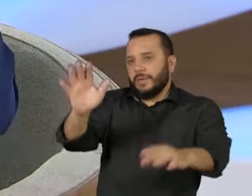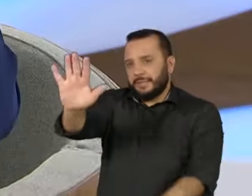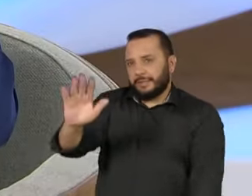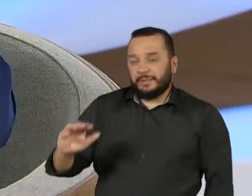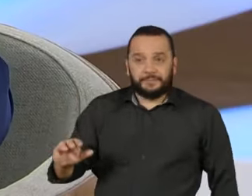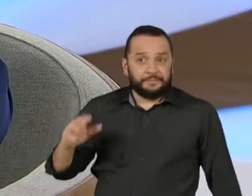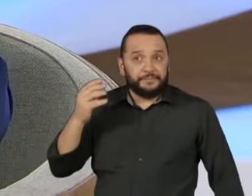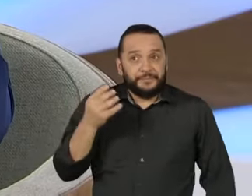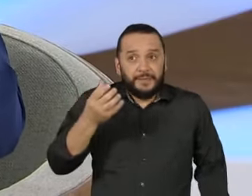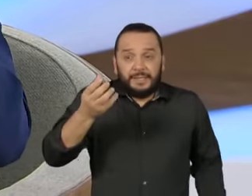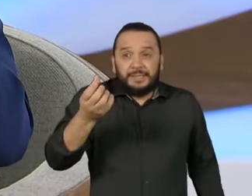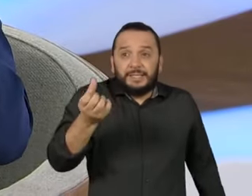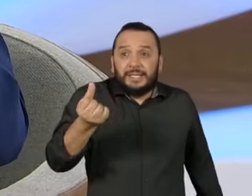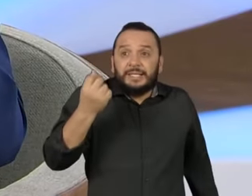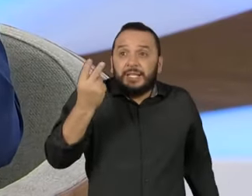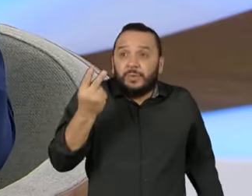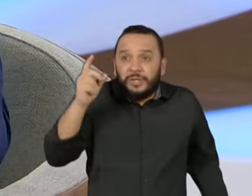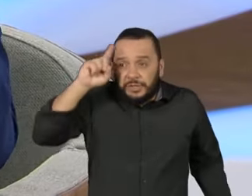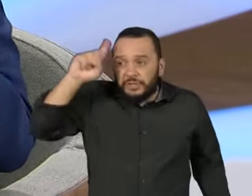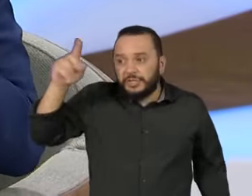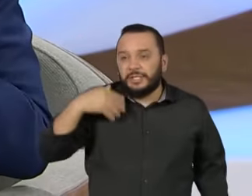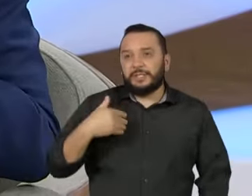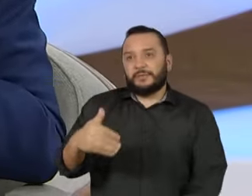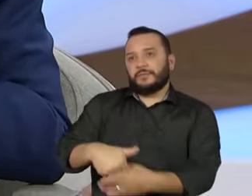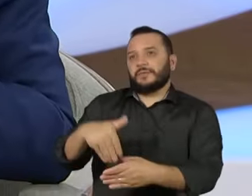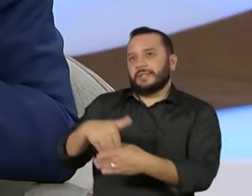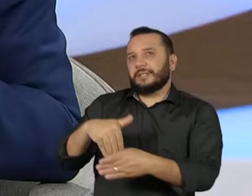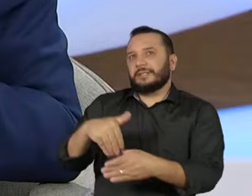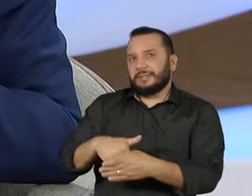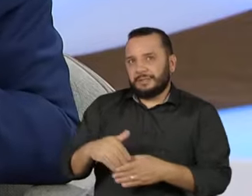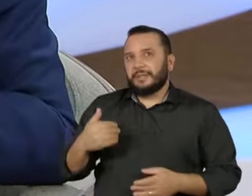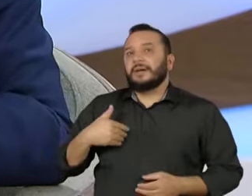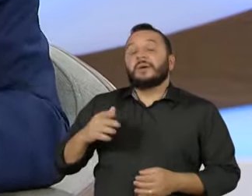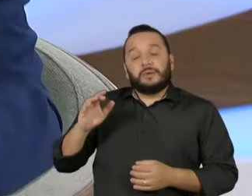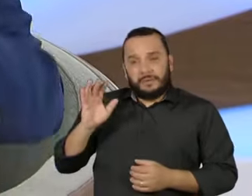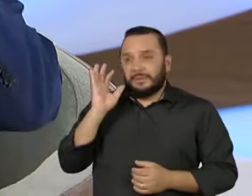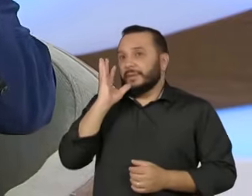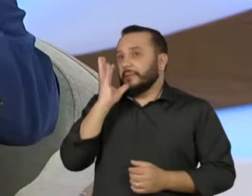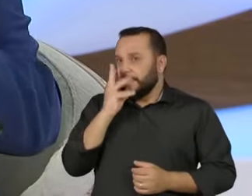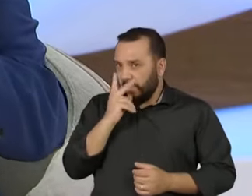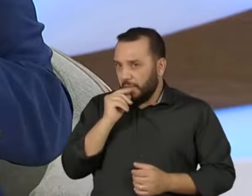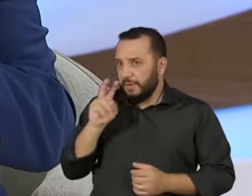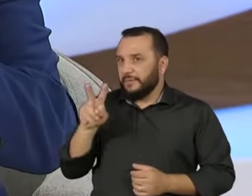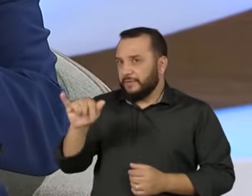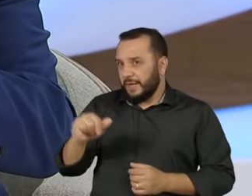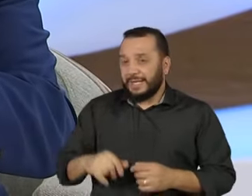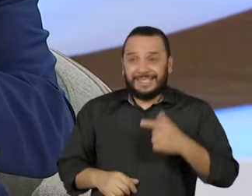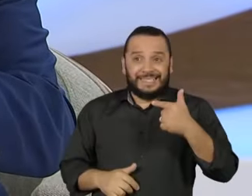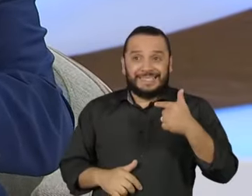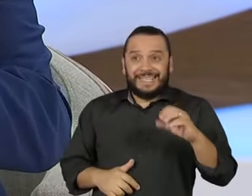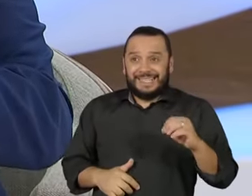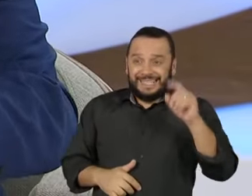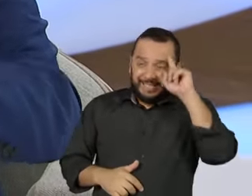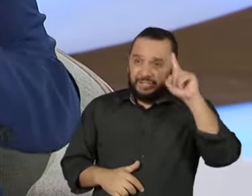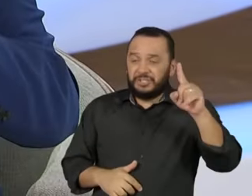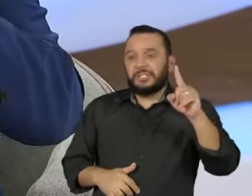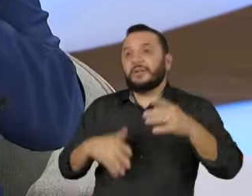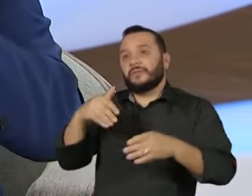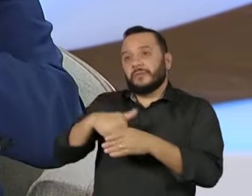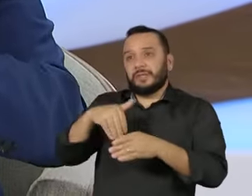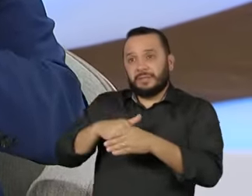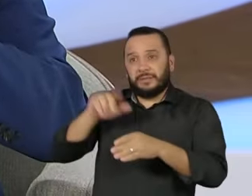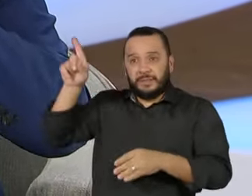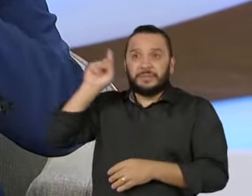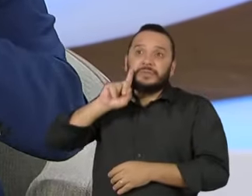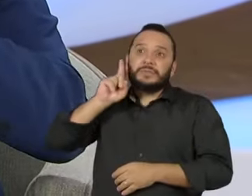62 dias para a eleição não é muito tempo, não. É uma eternidade. Há 70 dias da eleição americana, eu fui chamado